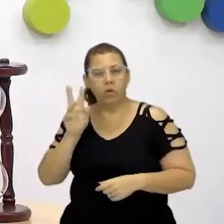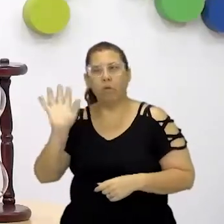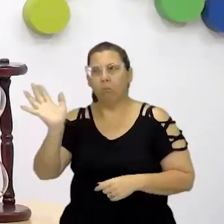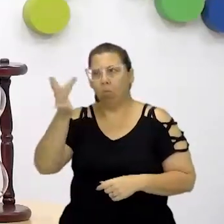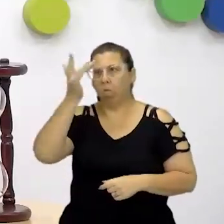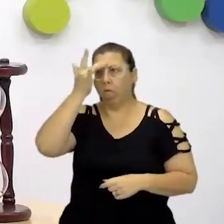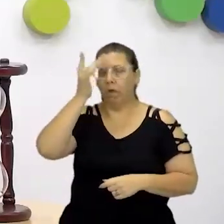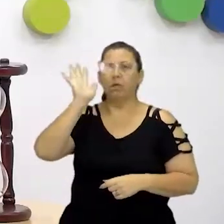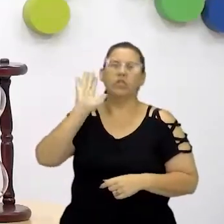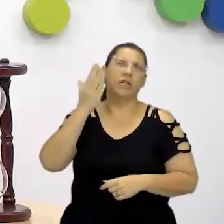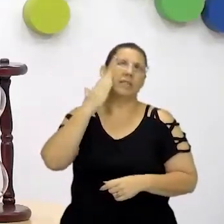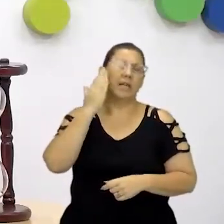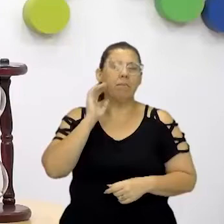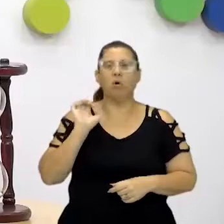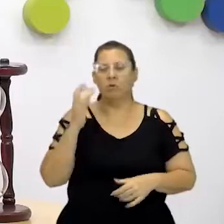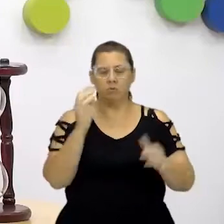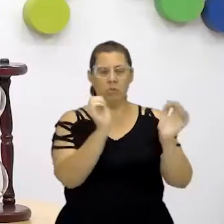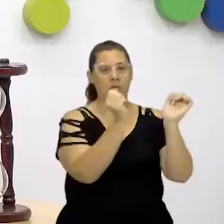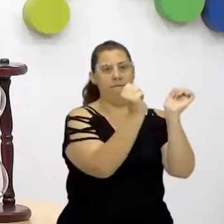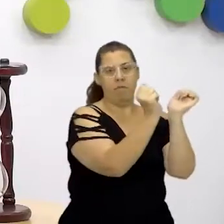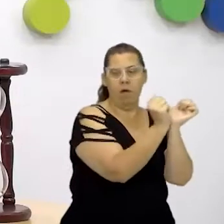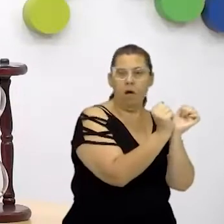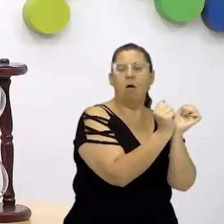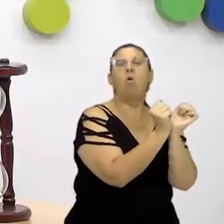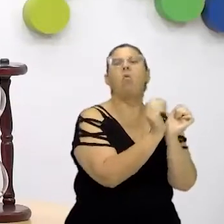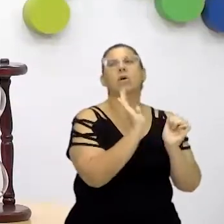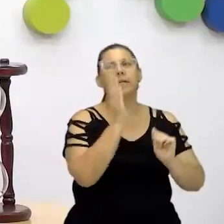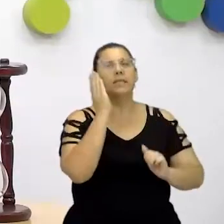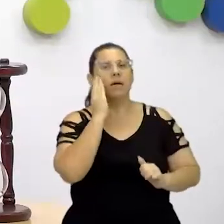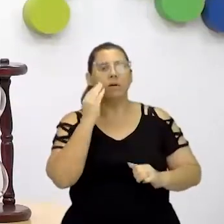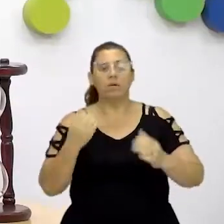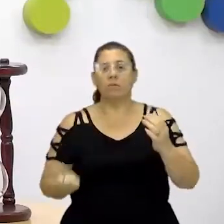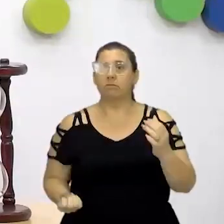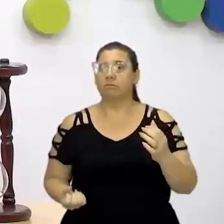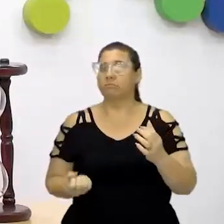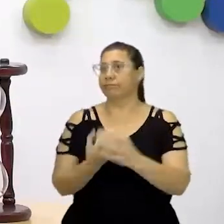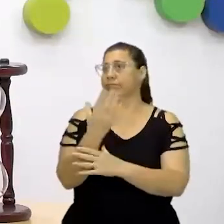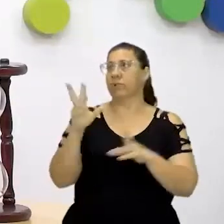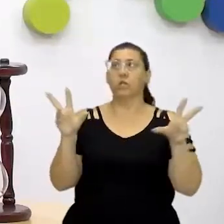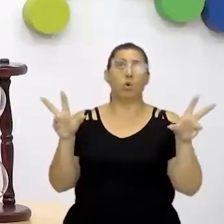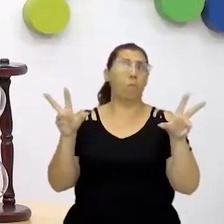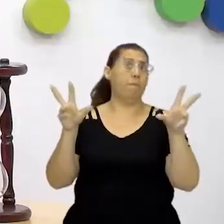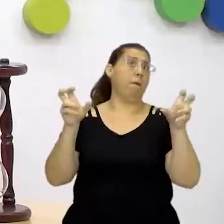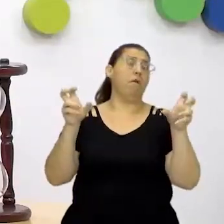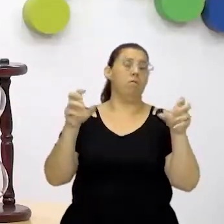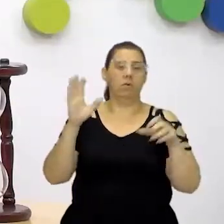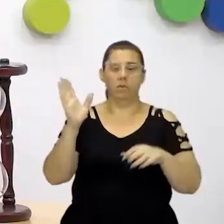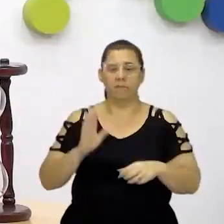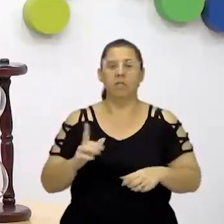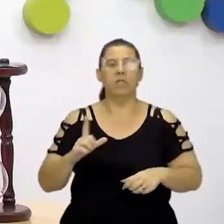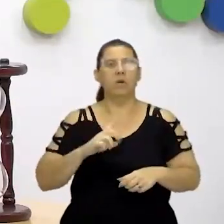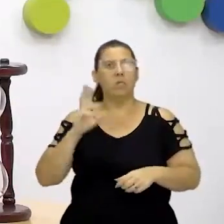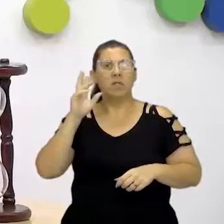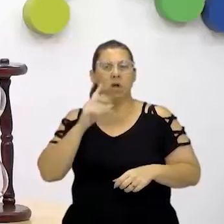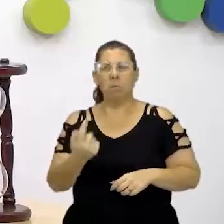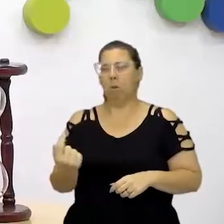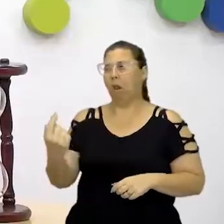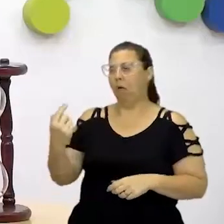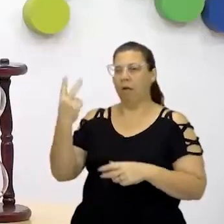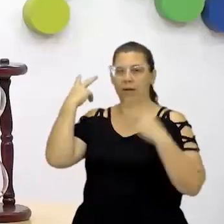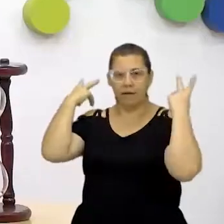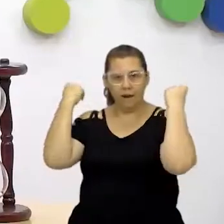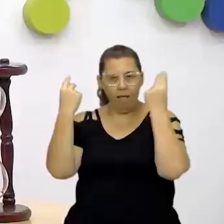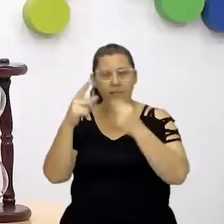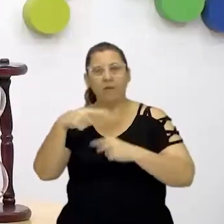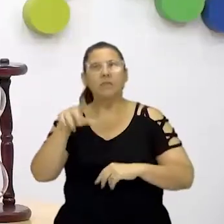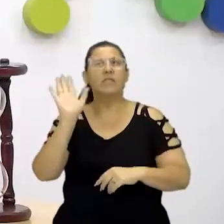escravidão, vocês já sabem que teve um descobrimento, vocês sabem que teve uma história antiga, Grécia. Então, vocês